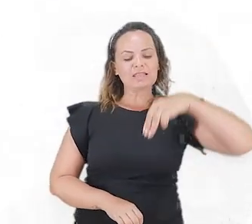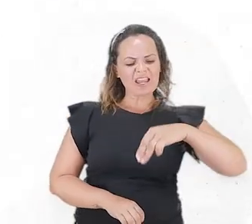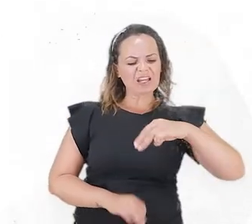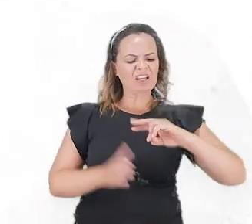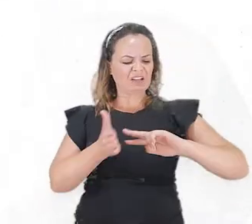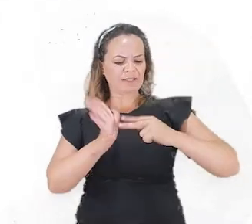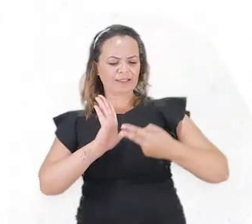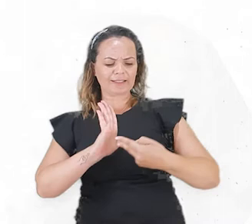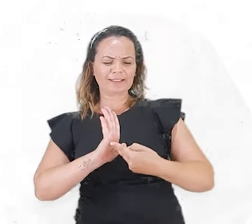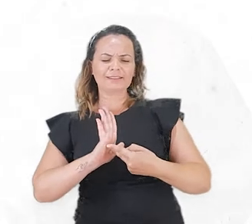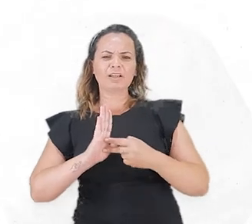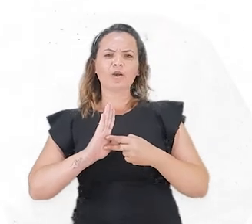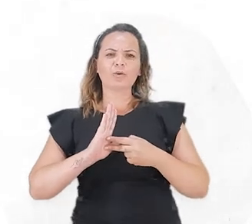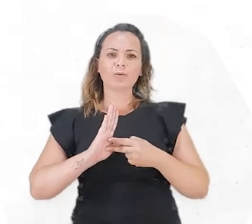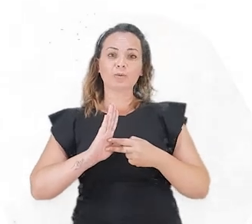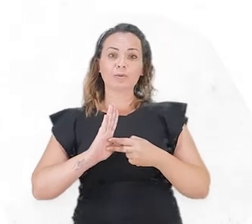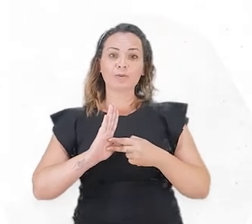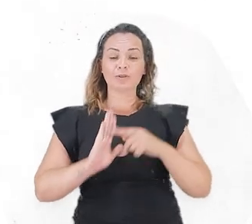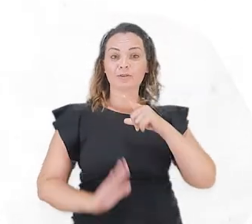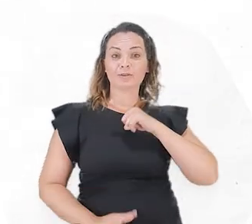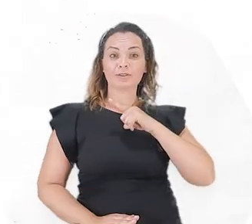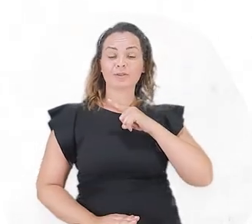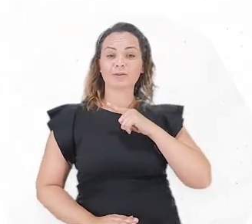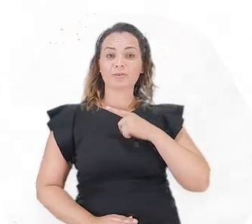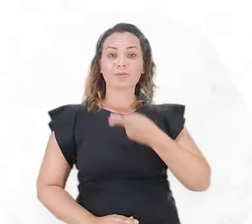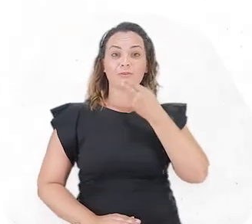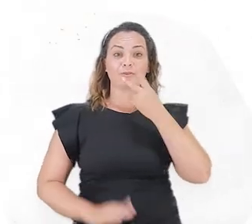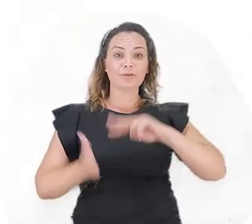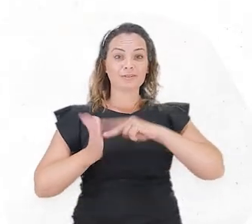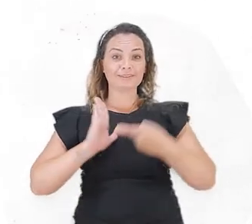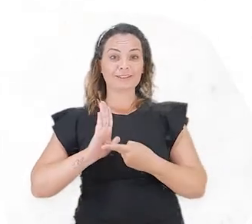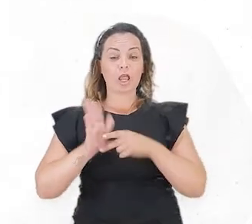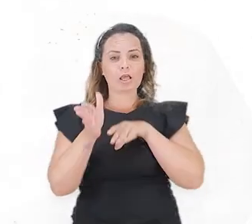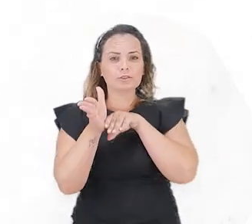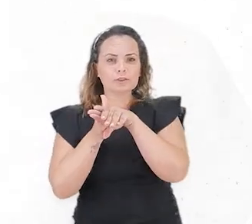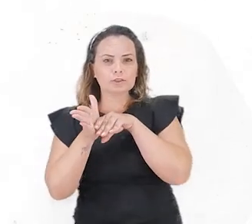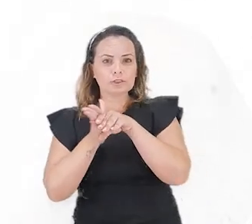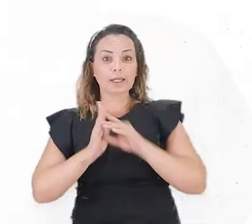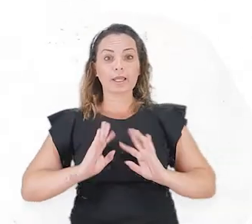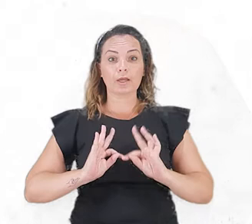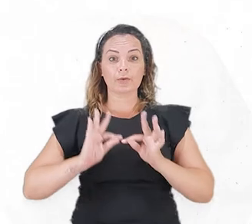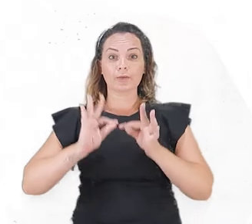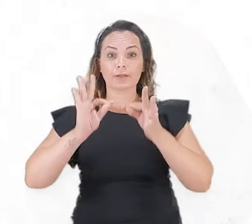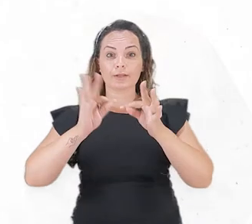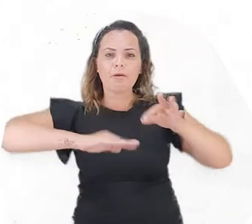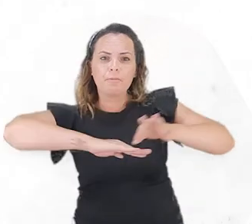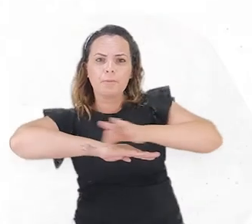é um conceito que ele está numa sigla que traz a tradução de ciência, tecnologia,